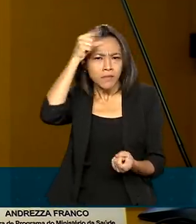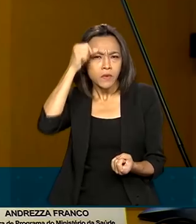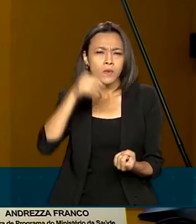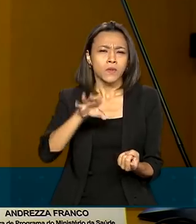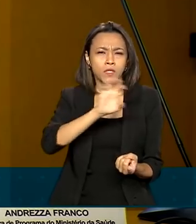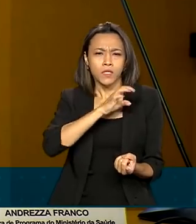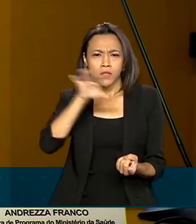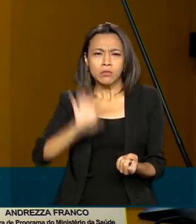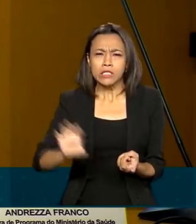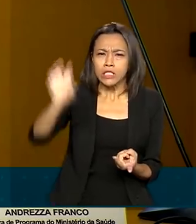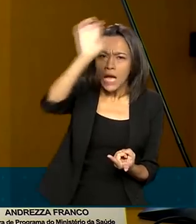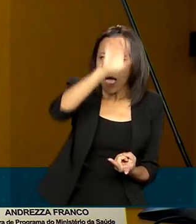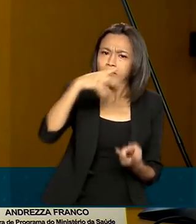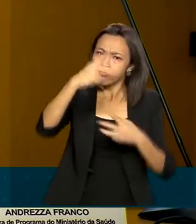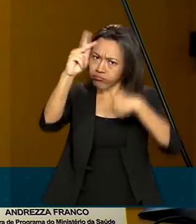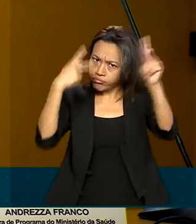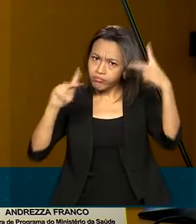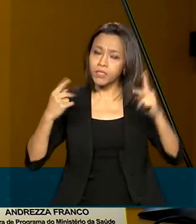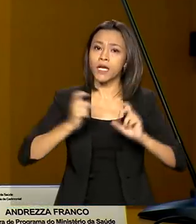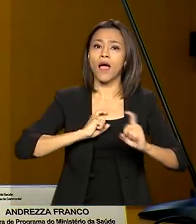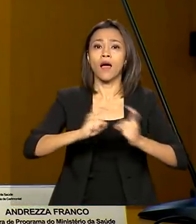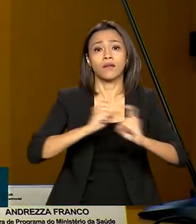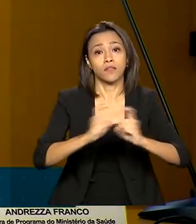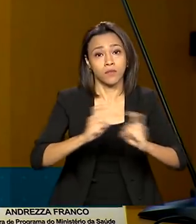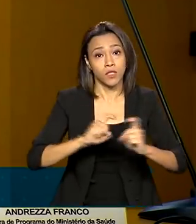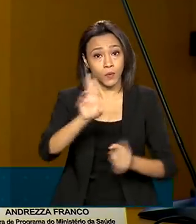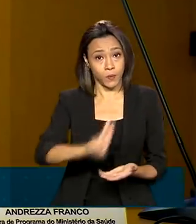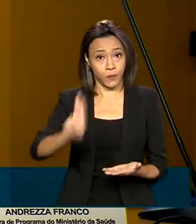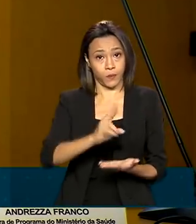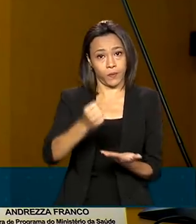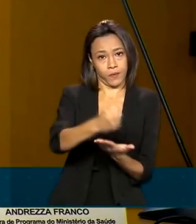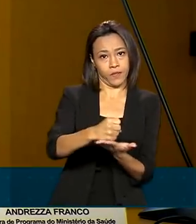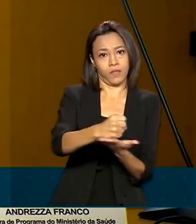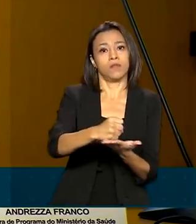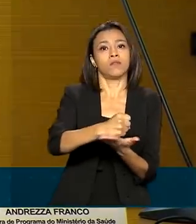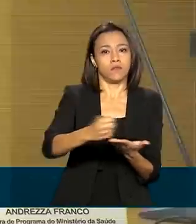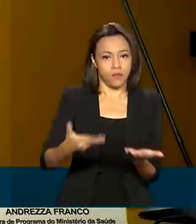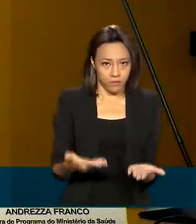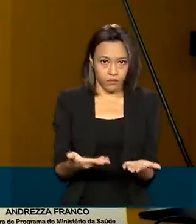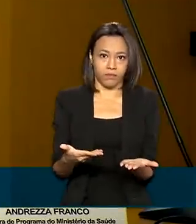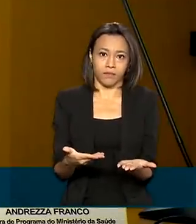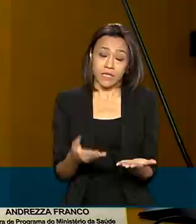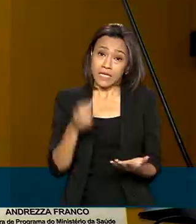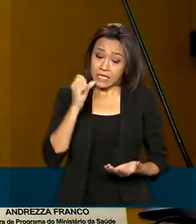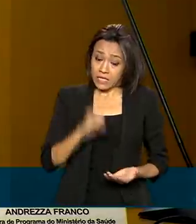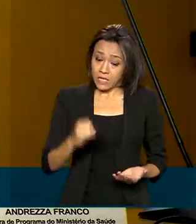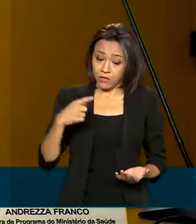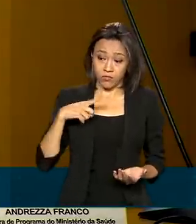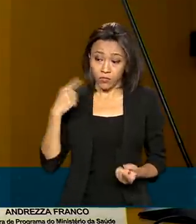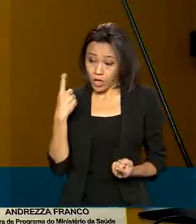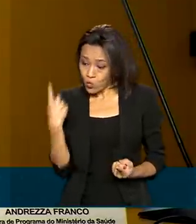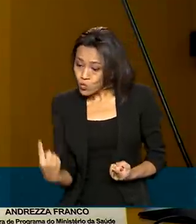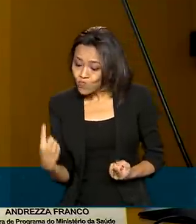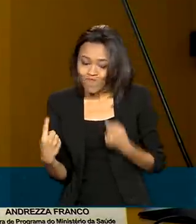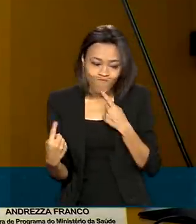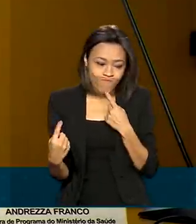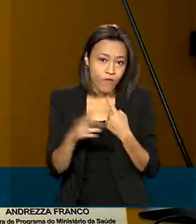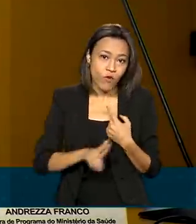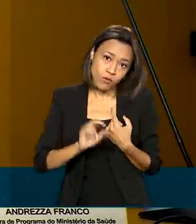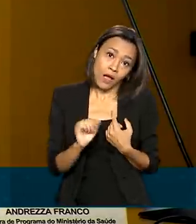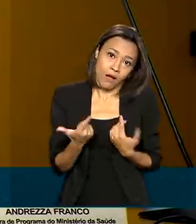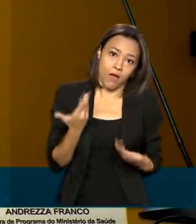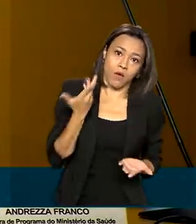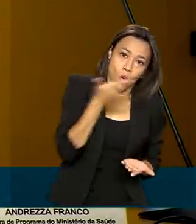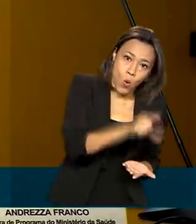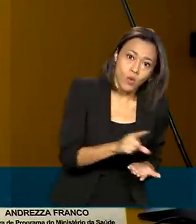equipe médica que vai manusear os anestesiologistas, que eles façam gestão do medicamento. Se eu não tenho um, vou utilizar o outro, claro,